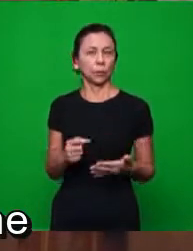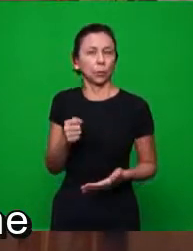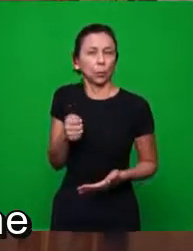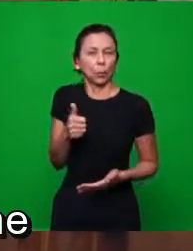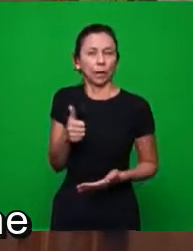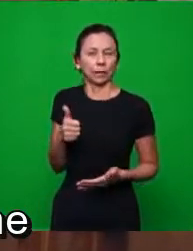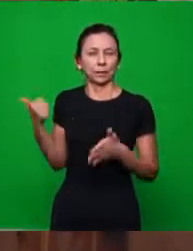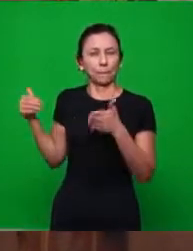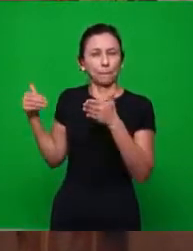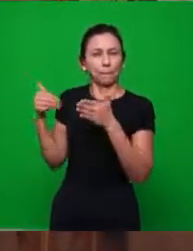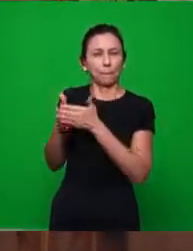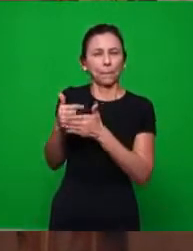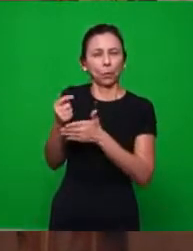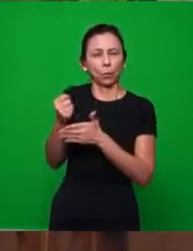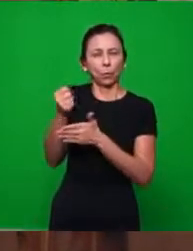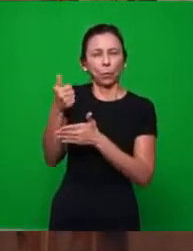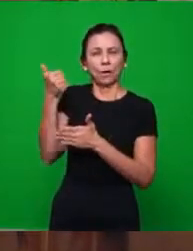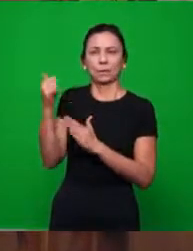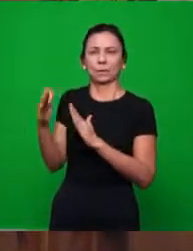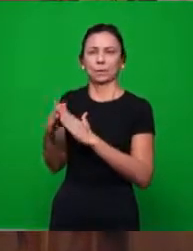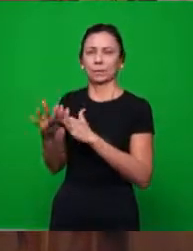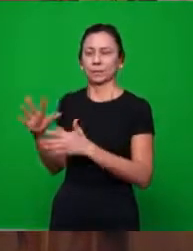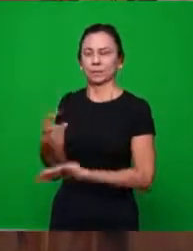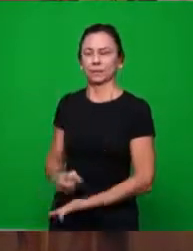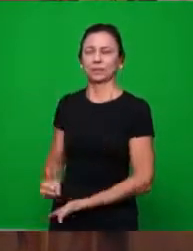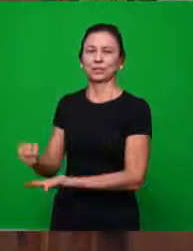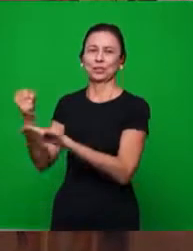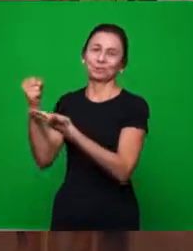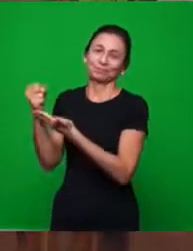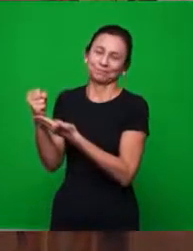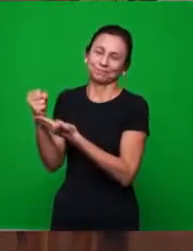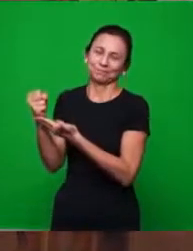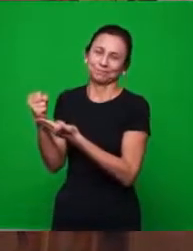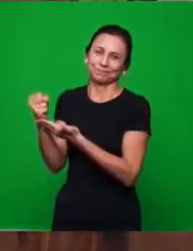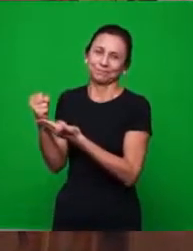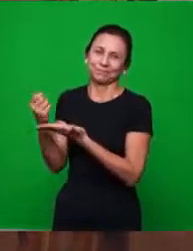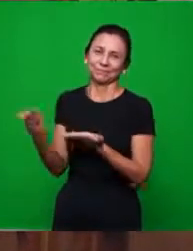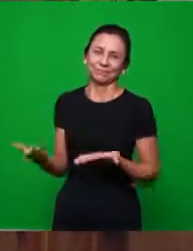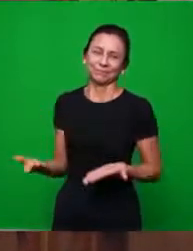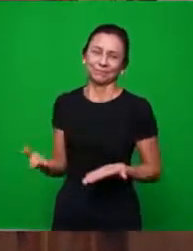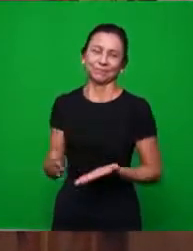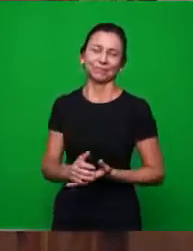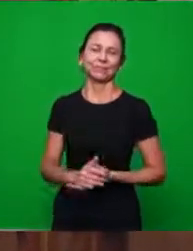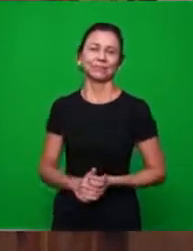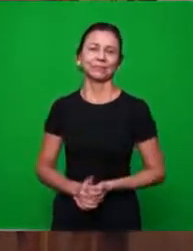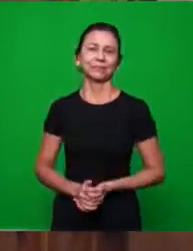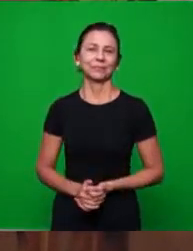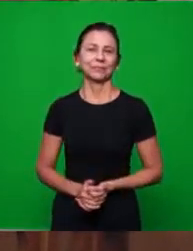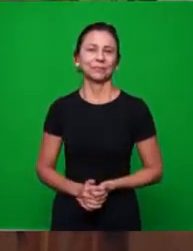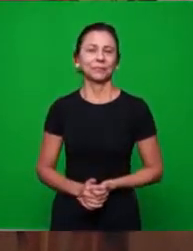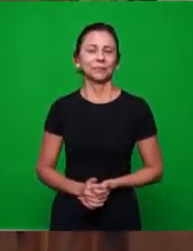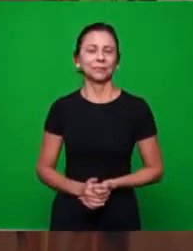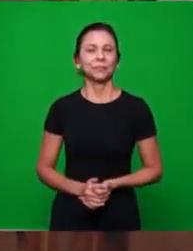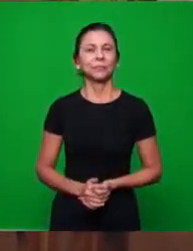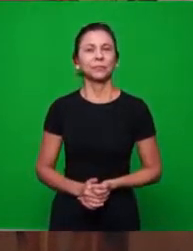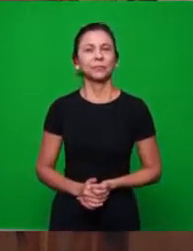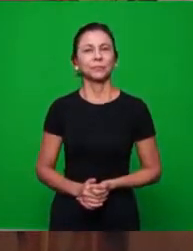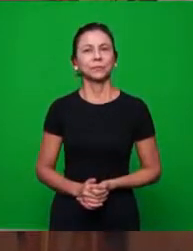com o tempo final e com o arrebatamento. Portanto, estamos